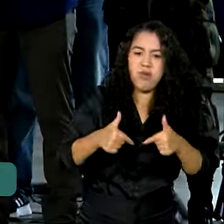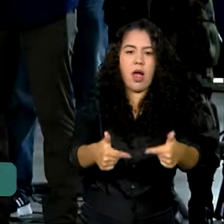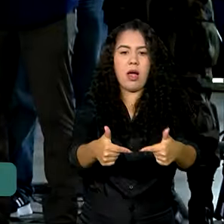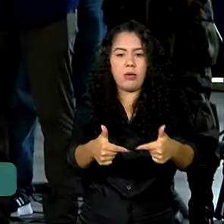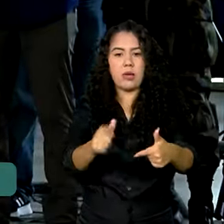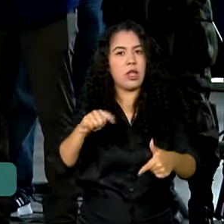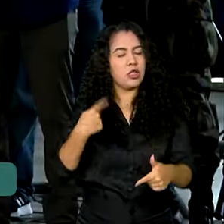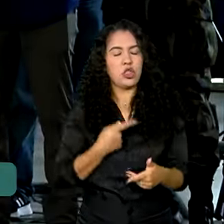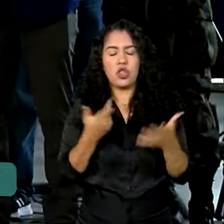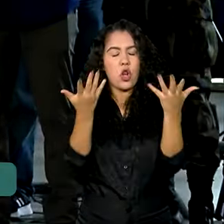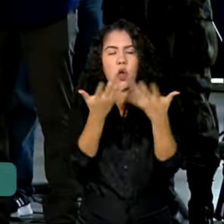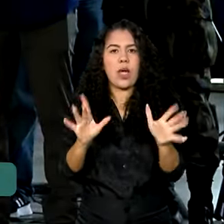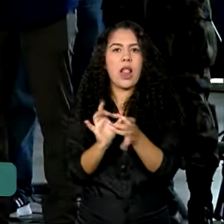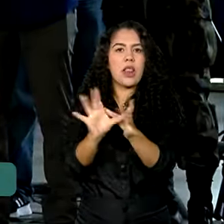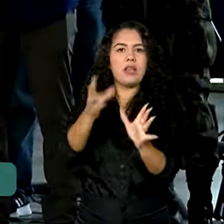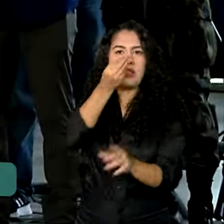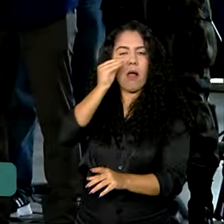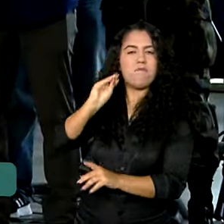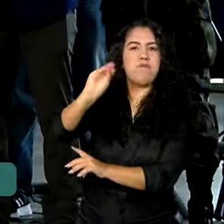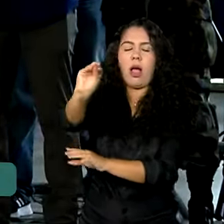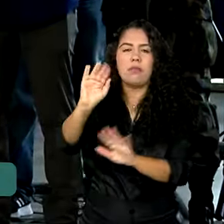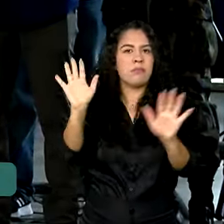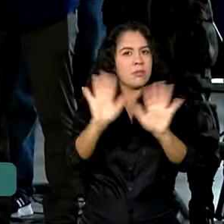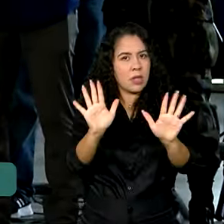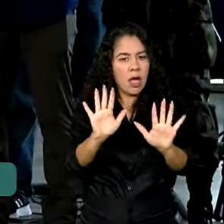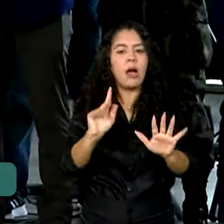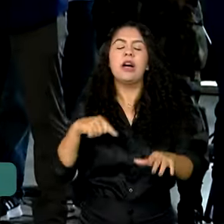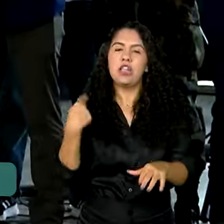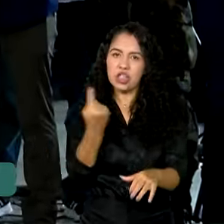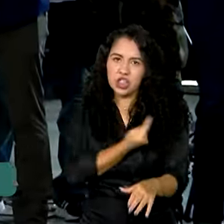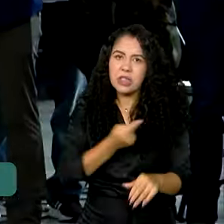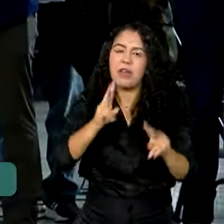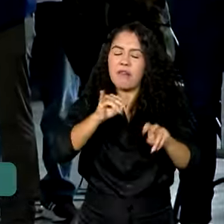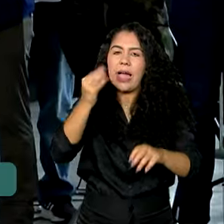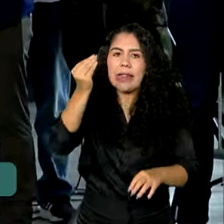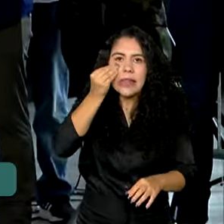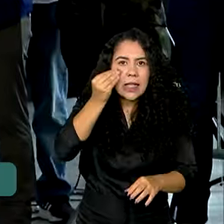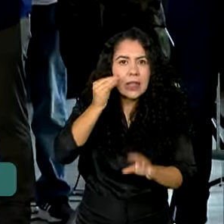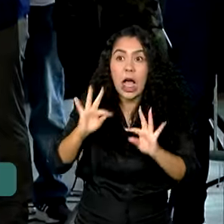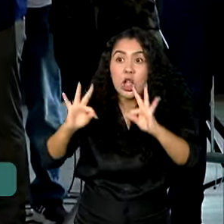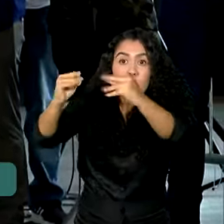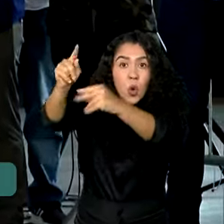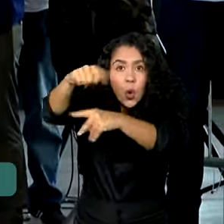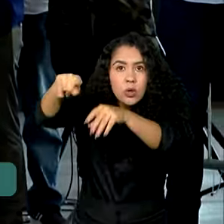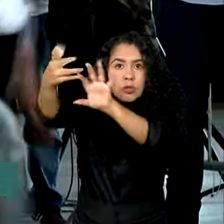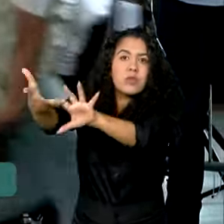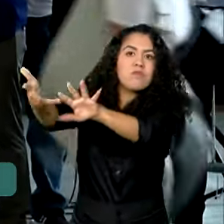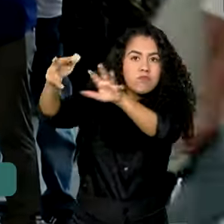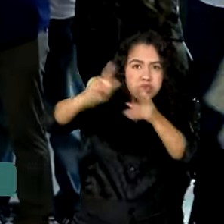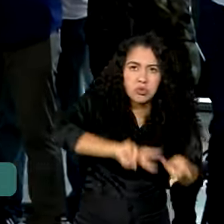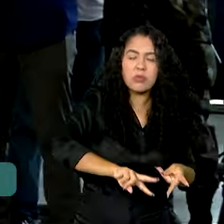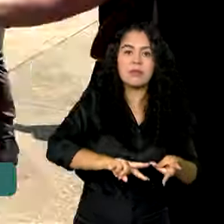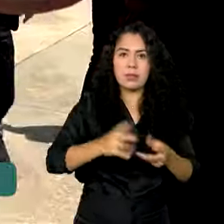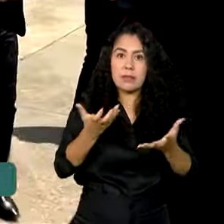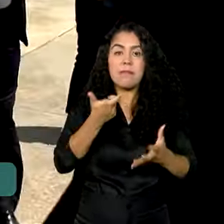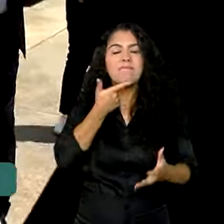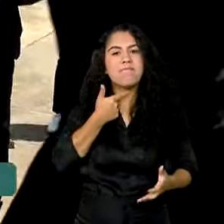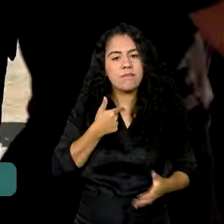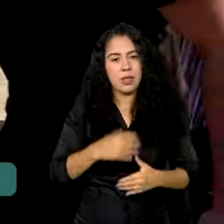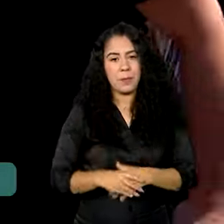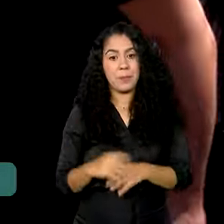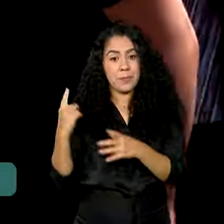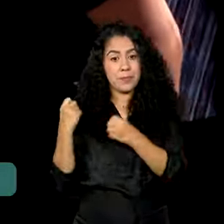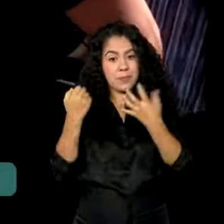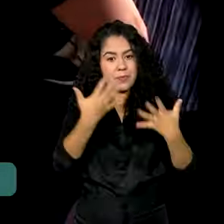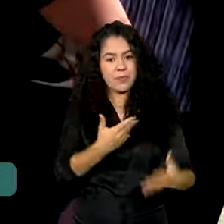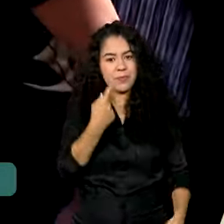porque nós não deixamos ninguém para trás. Nós vamos tentar trazer todos aqueles que quiserem ouvir. Entre os que